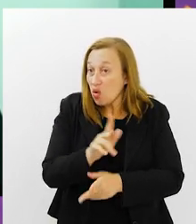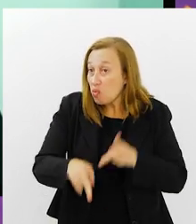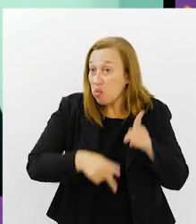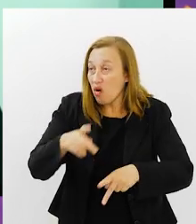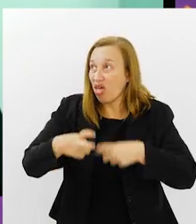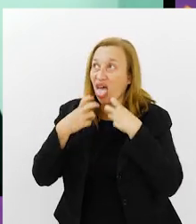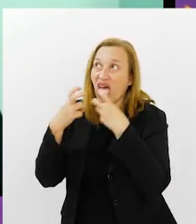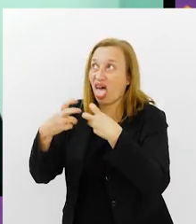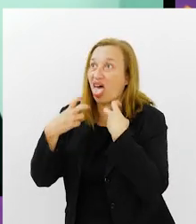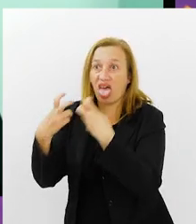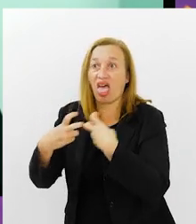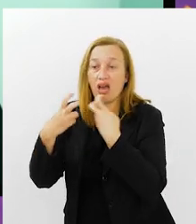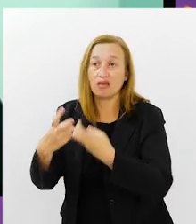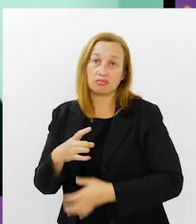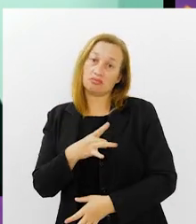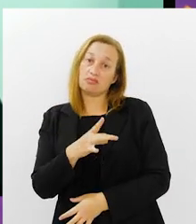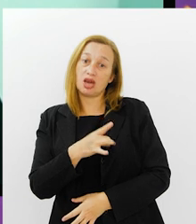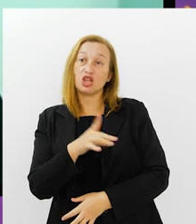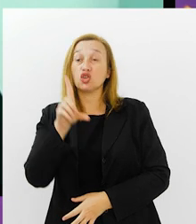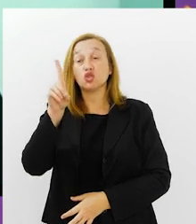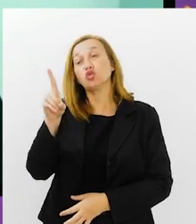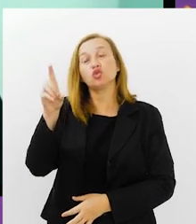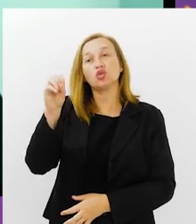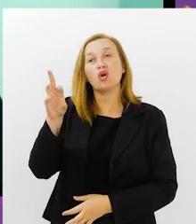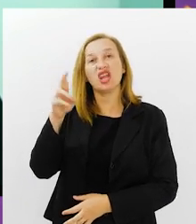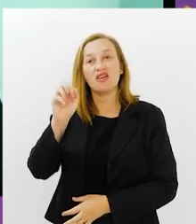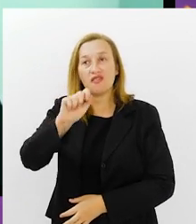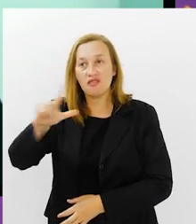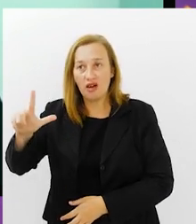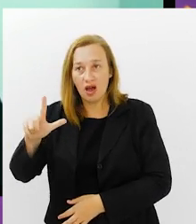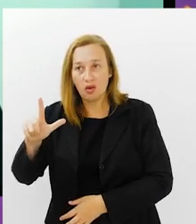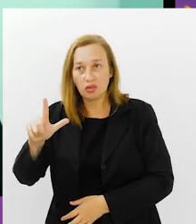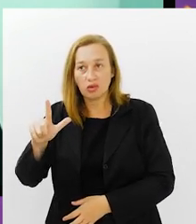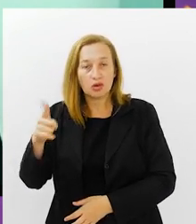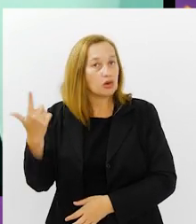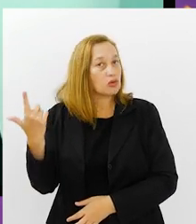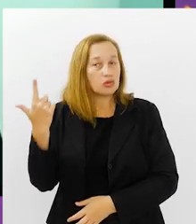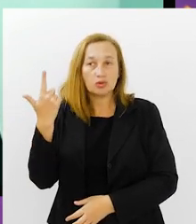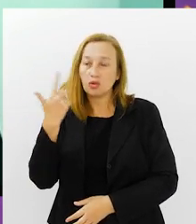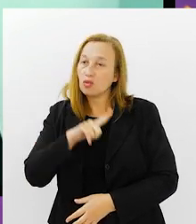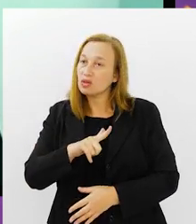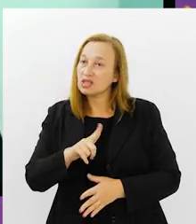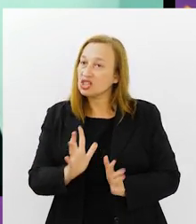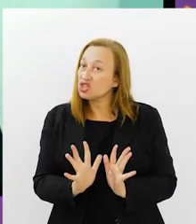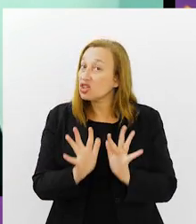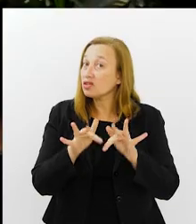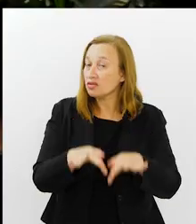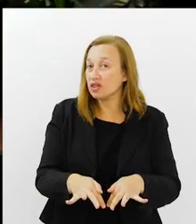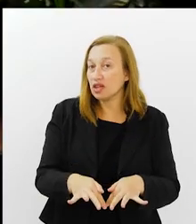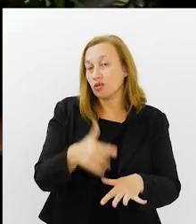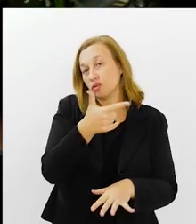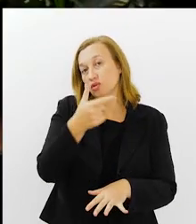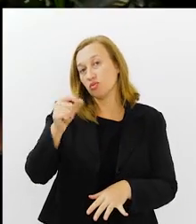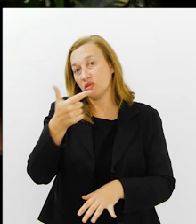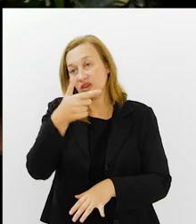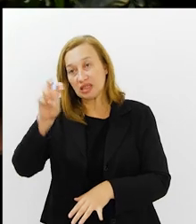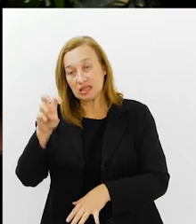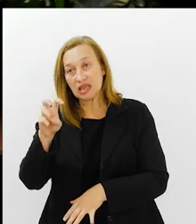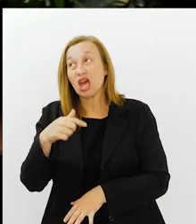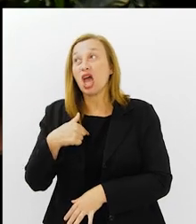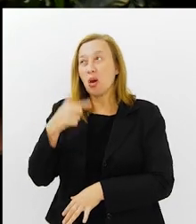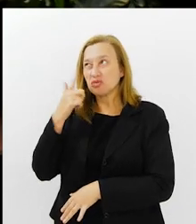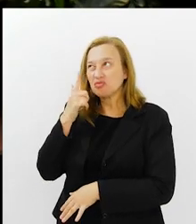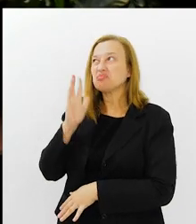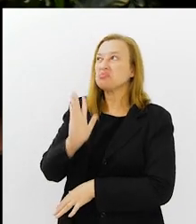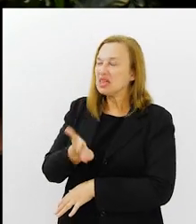Pressão. Eu tenho medo. É que o Dorival não vire 2025. Você sabe que eu já pensei nisso, Wagner?